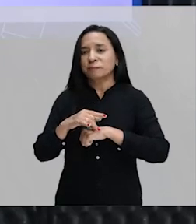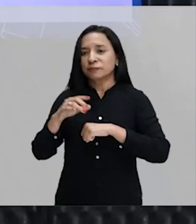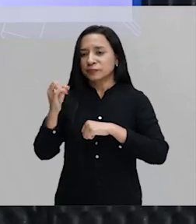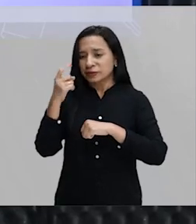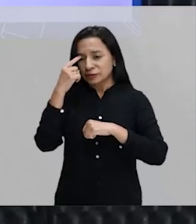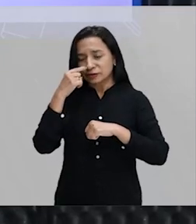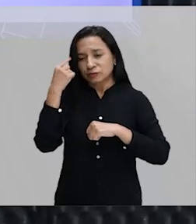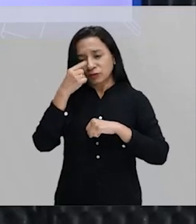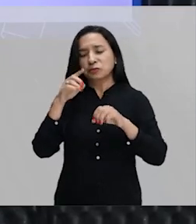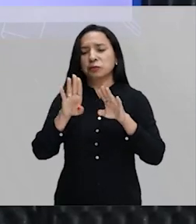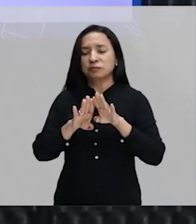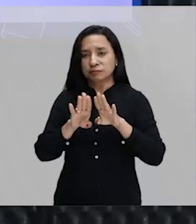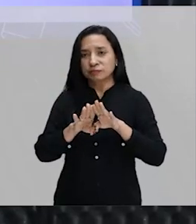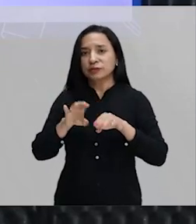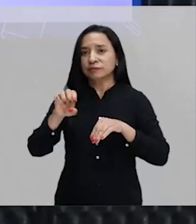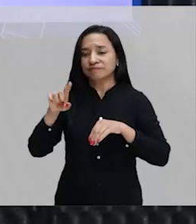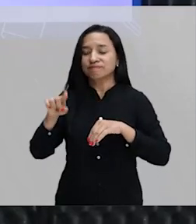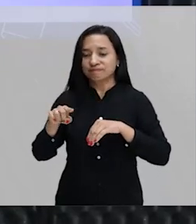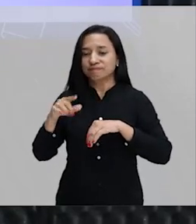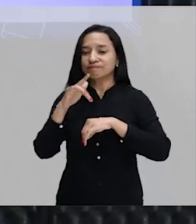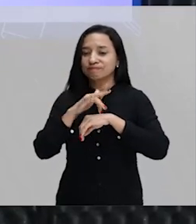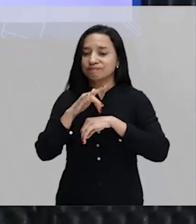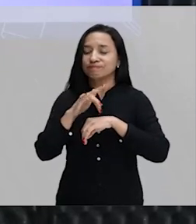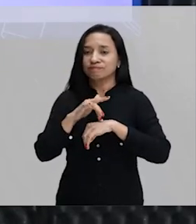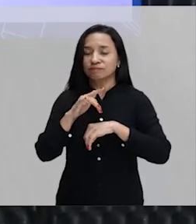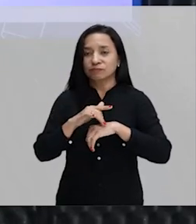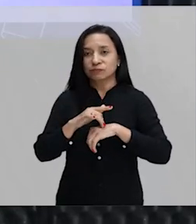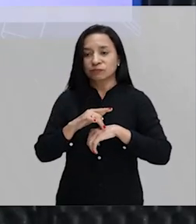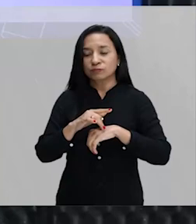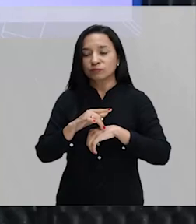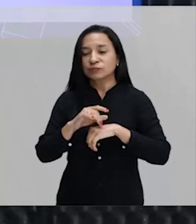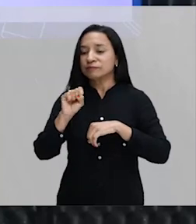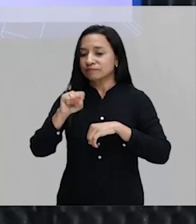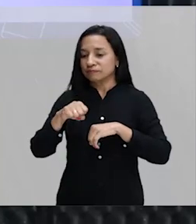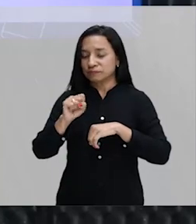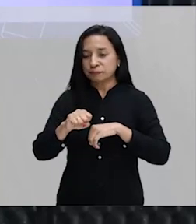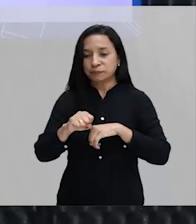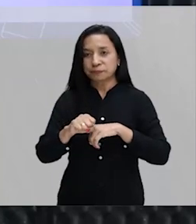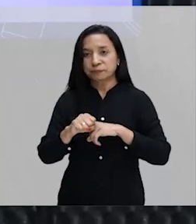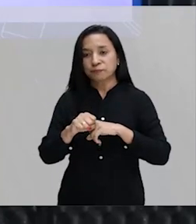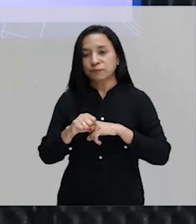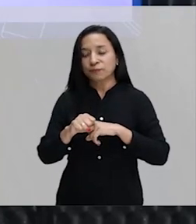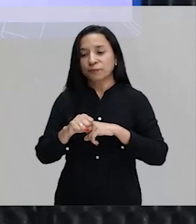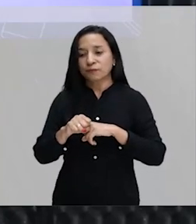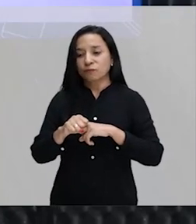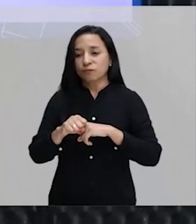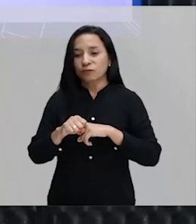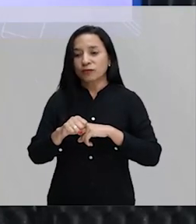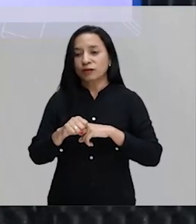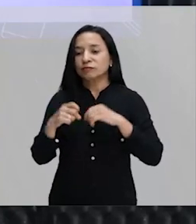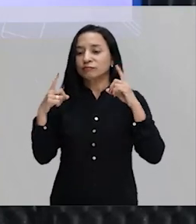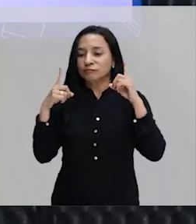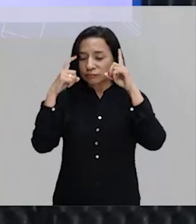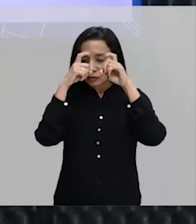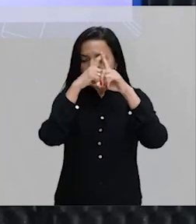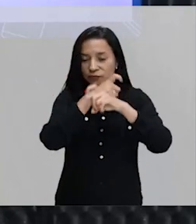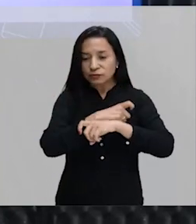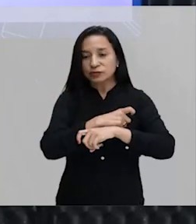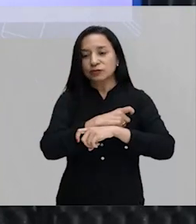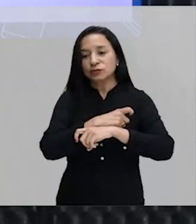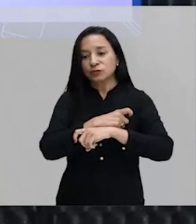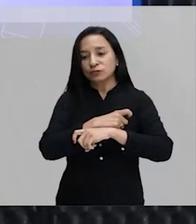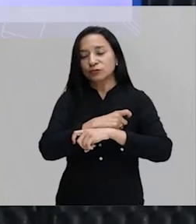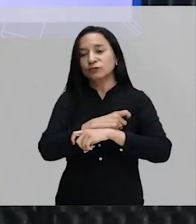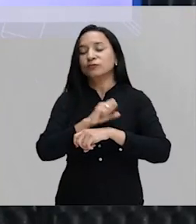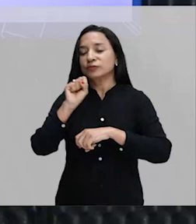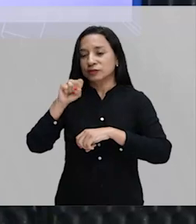oitava maravilha do mundo não vou falar isso tá é chato é chato é complicado mais do que o